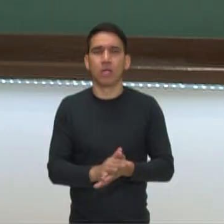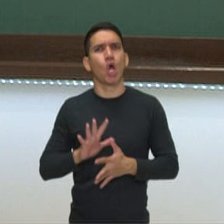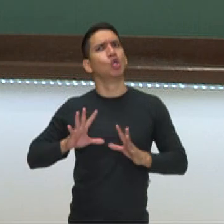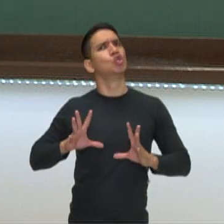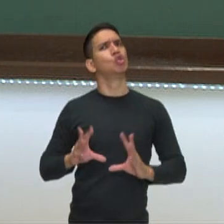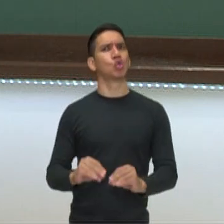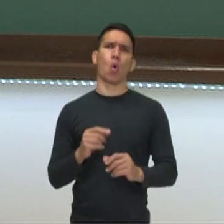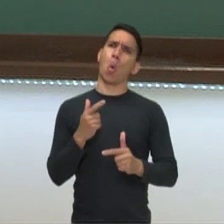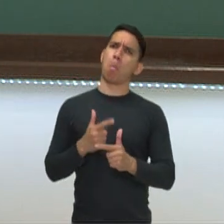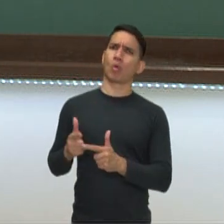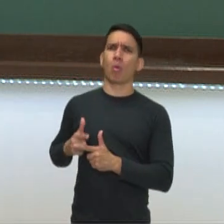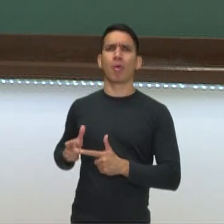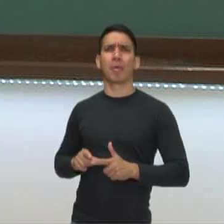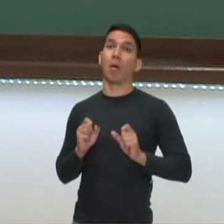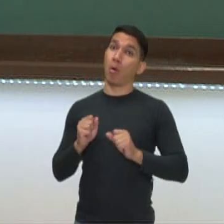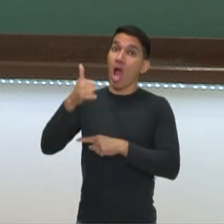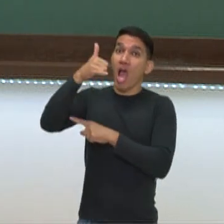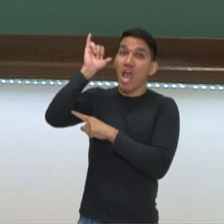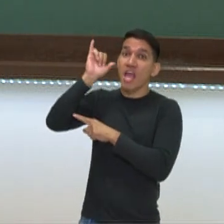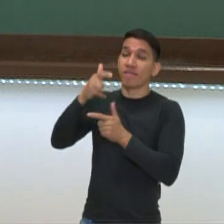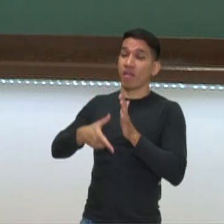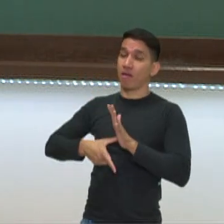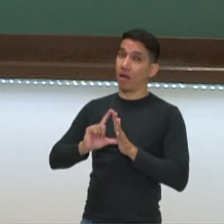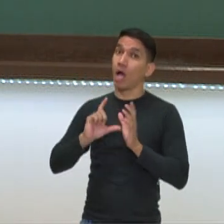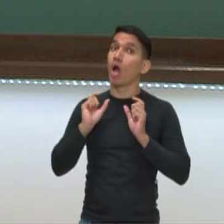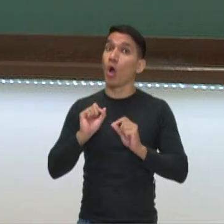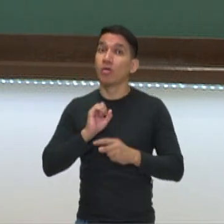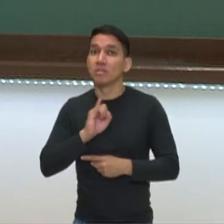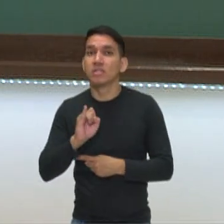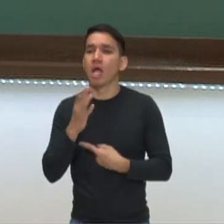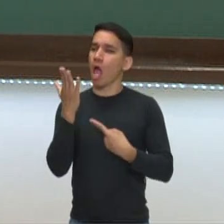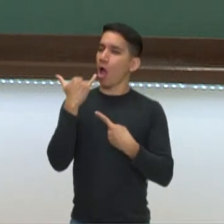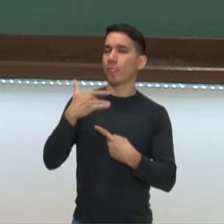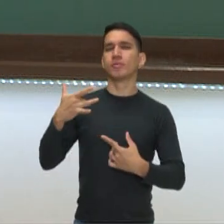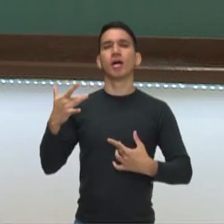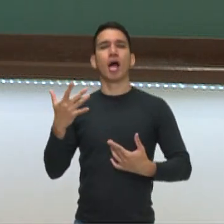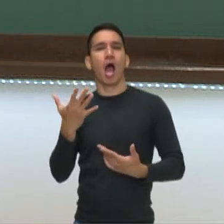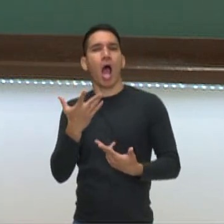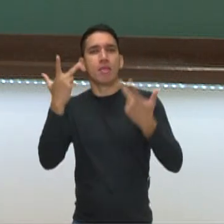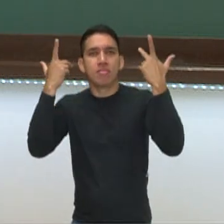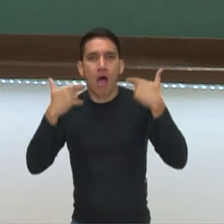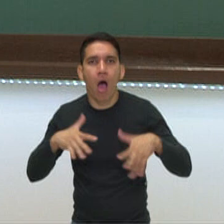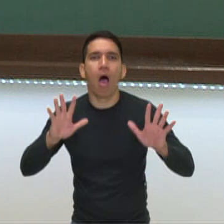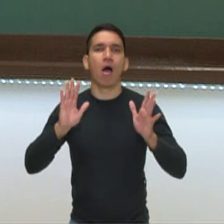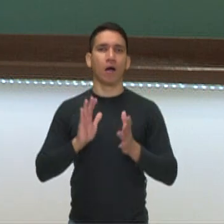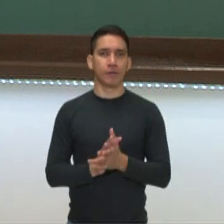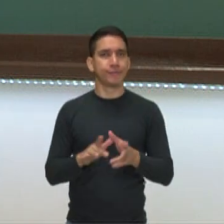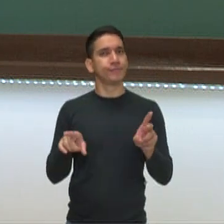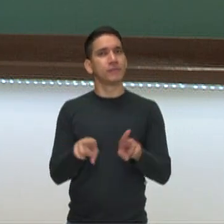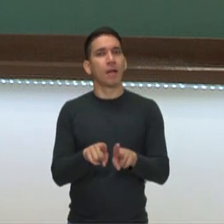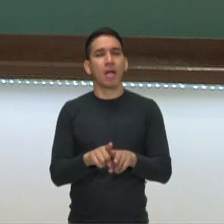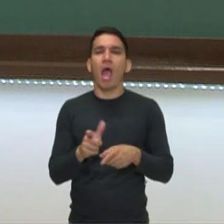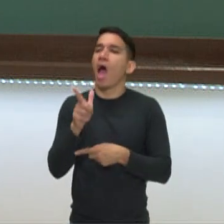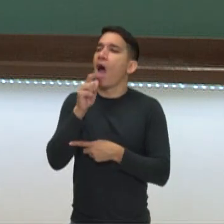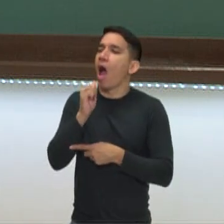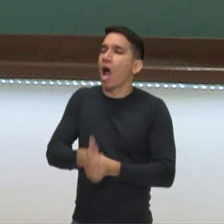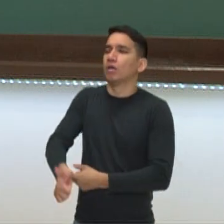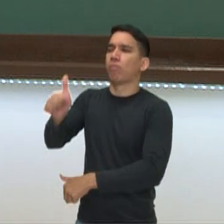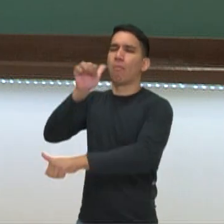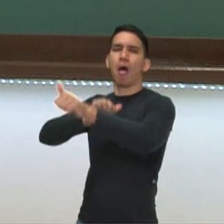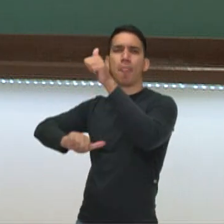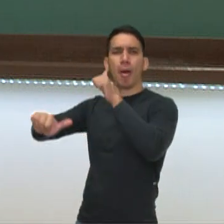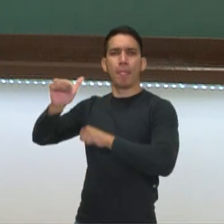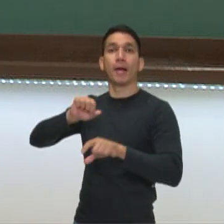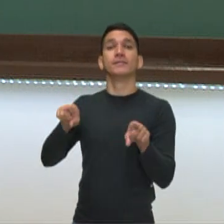problemas podem ser evitados com uma alimentação saudável, com a adequada ingestão de água,